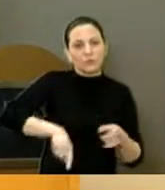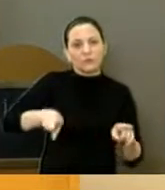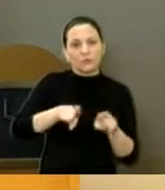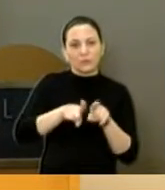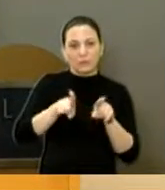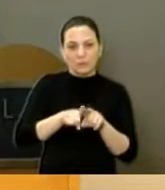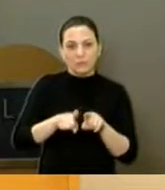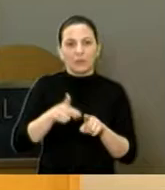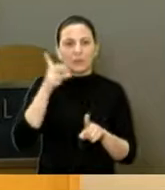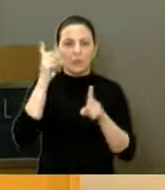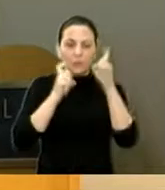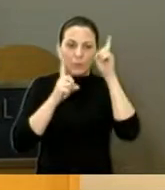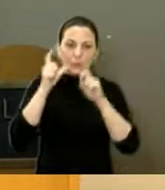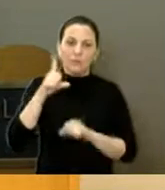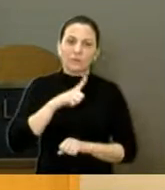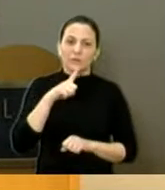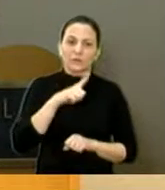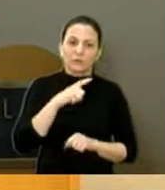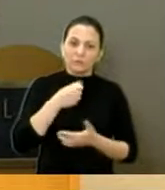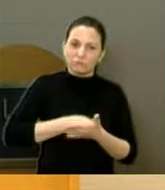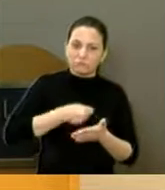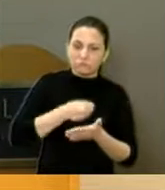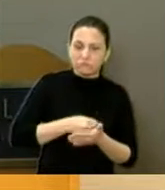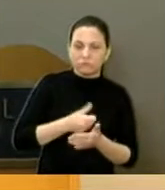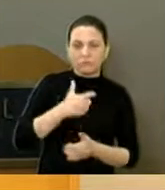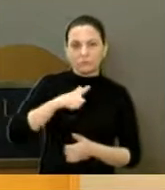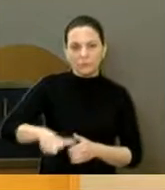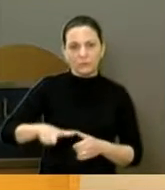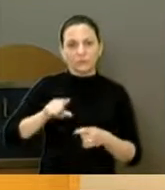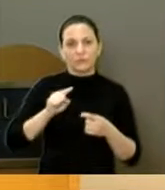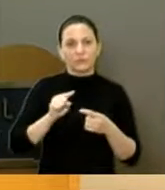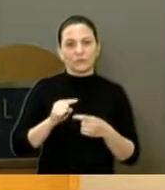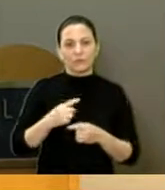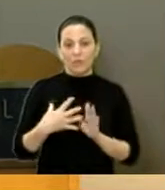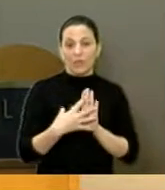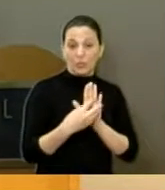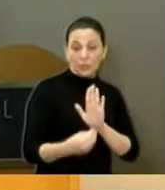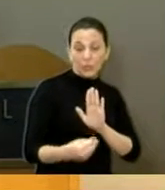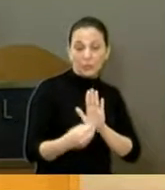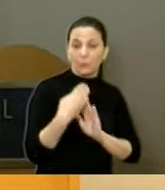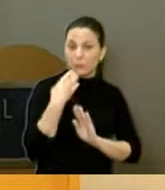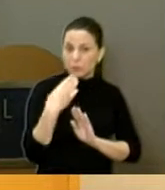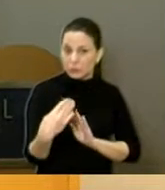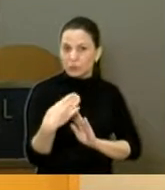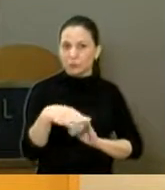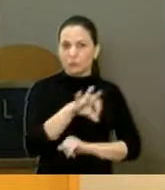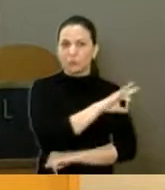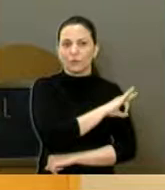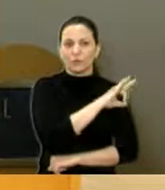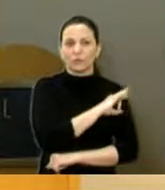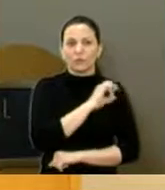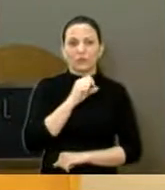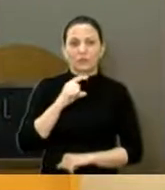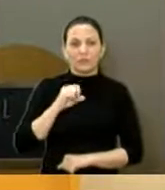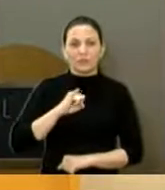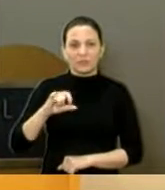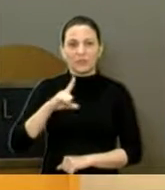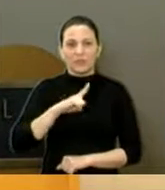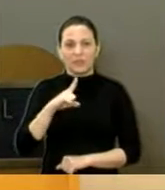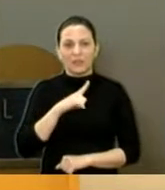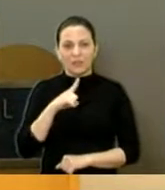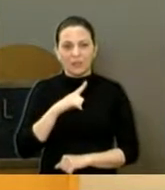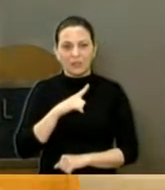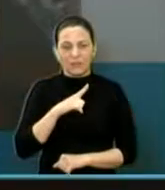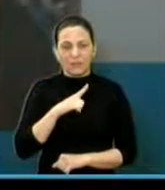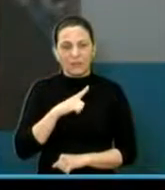Então, essa preocupação é grande, nós vamos cobrar. Outra coisa que eu vou fazer um requerimento à prefeitura, e se foi feita a reserva legal quando foi